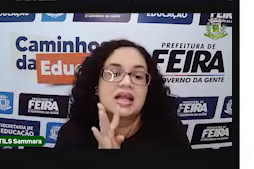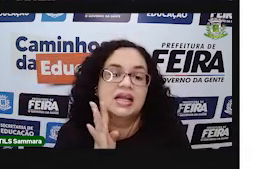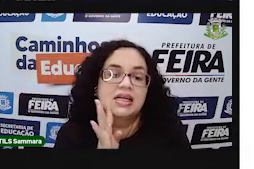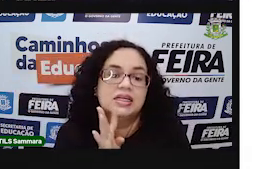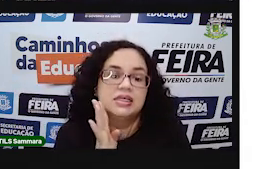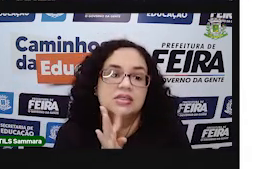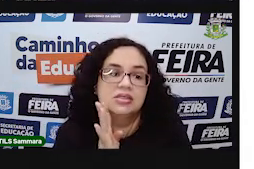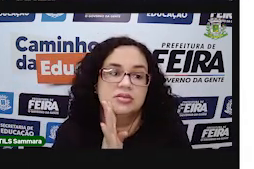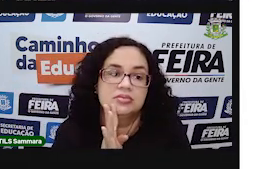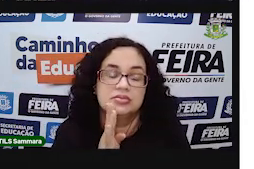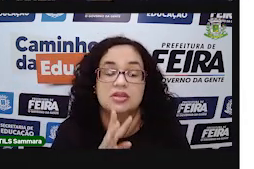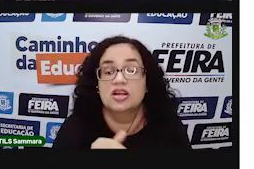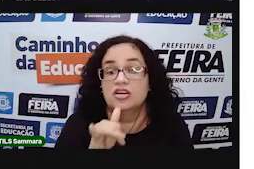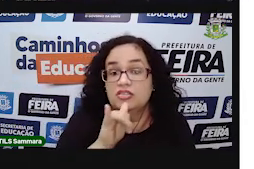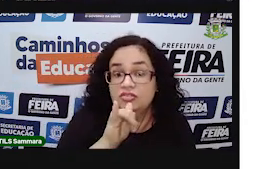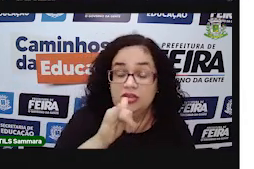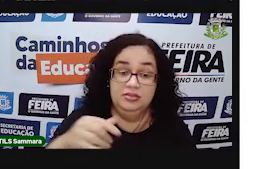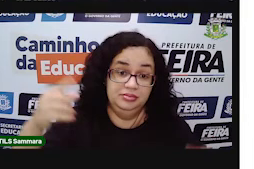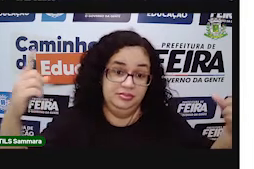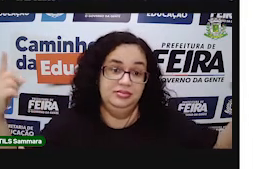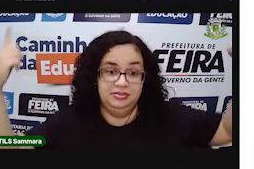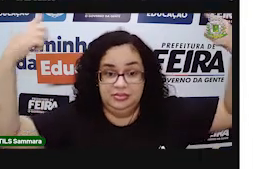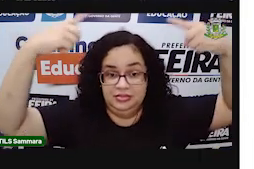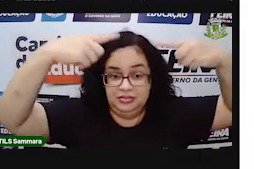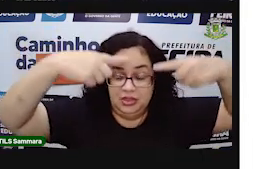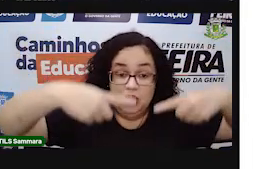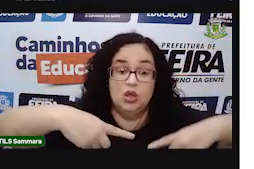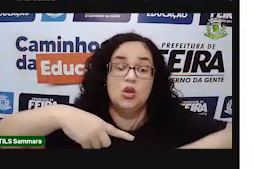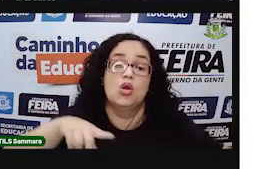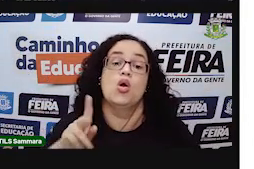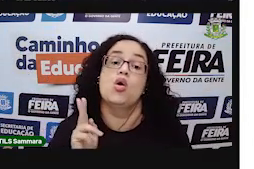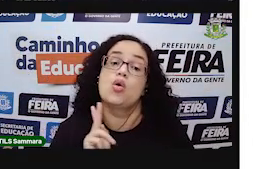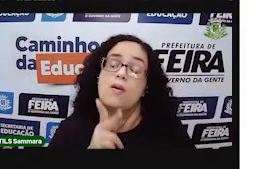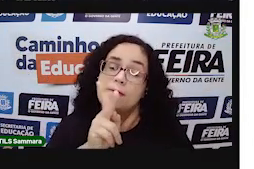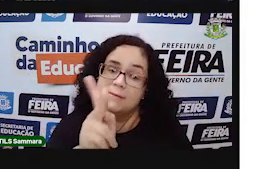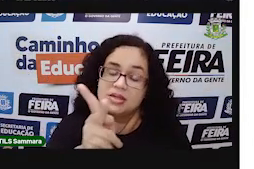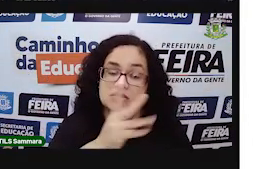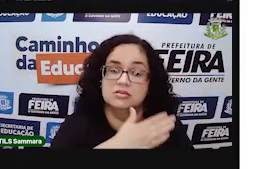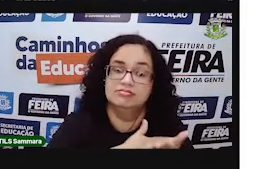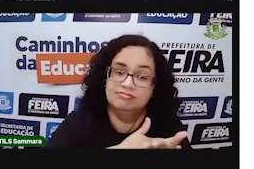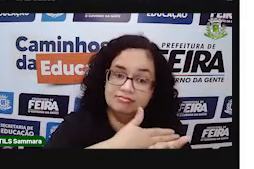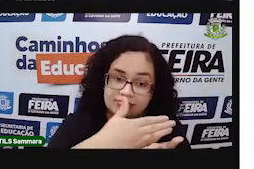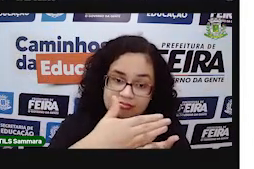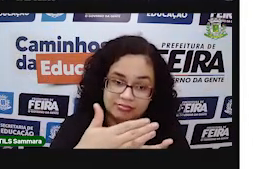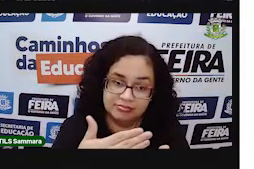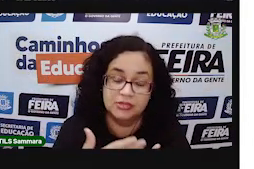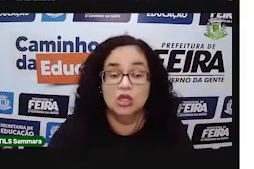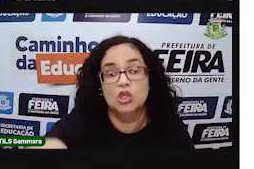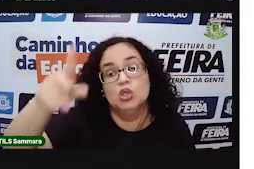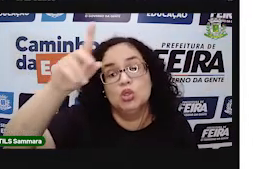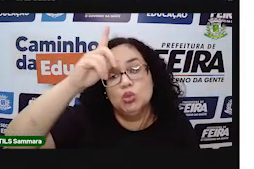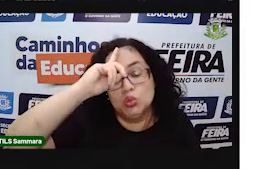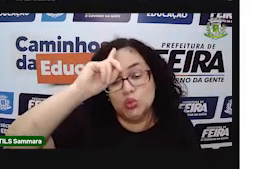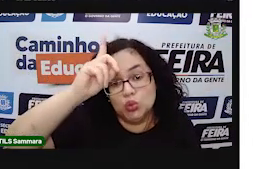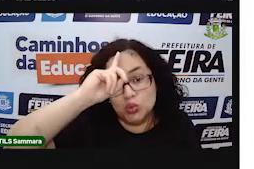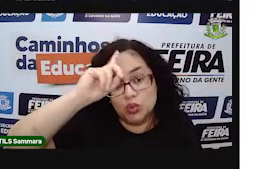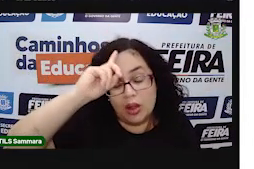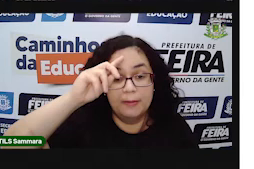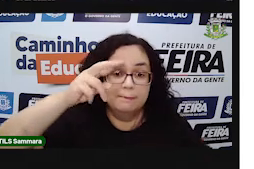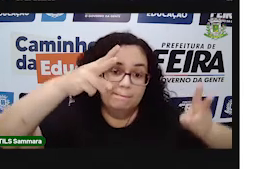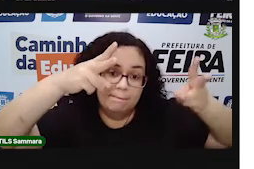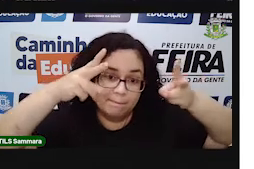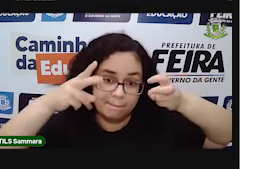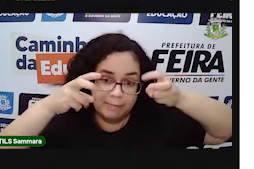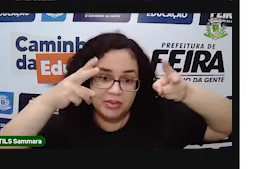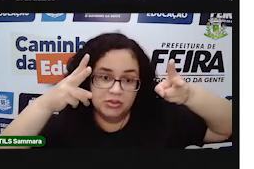Mas eu queria te desafiar a você começar diariamente, diariamente, todo dia, a